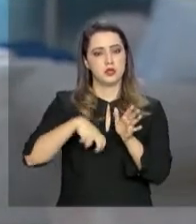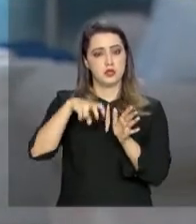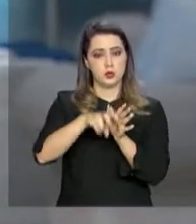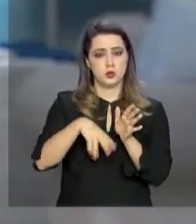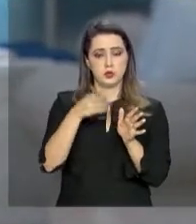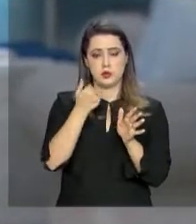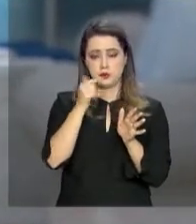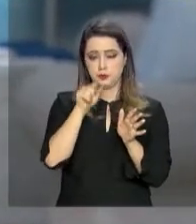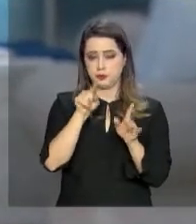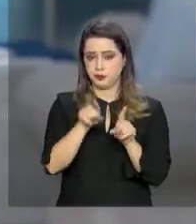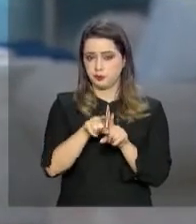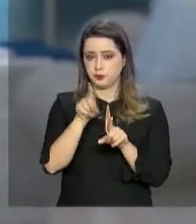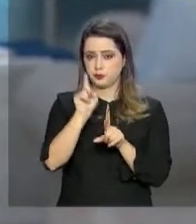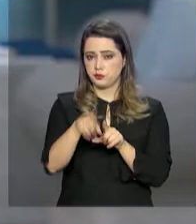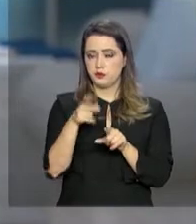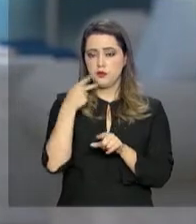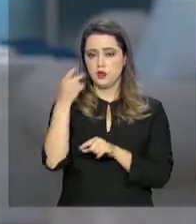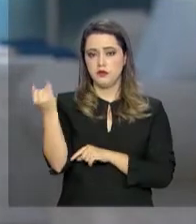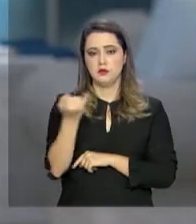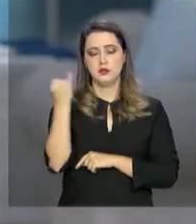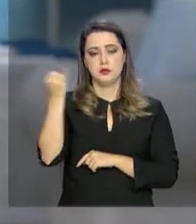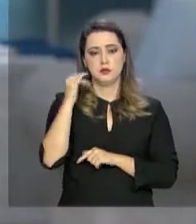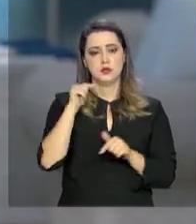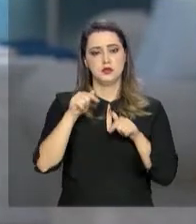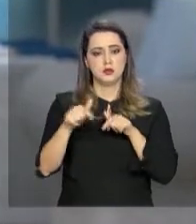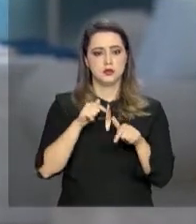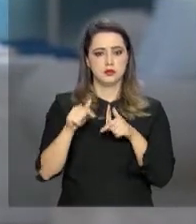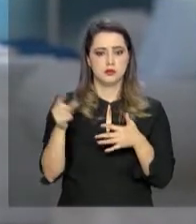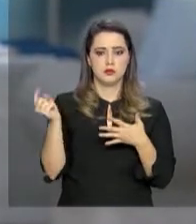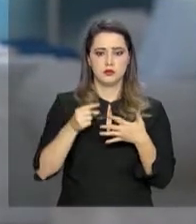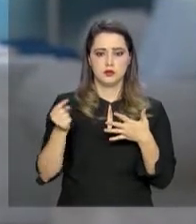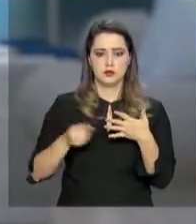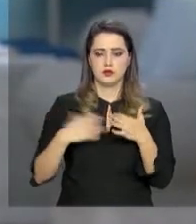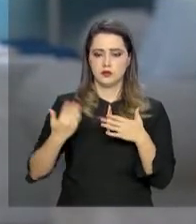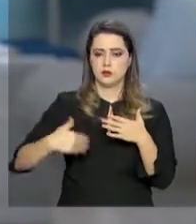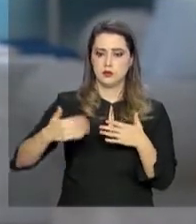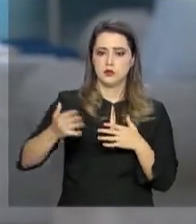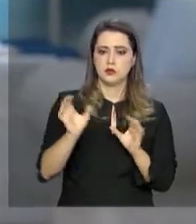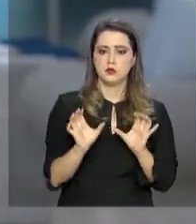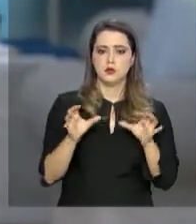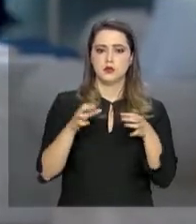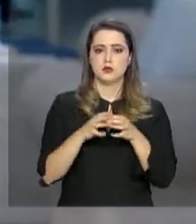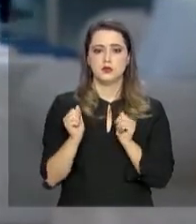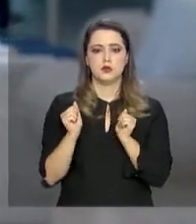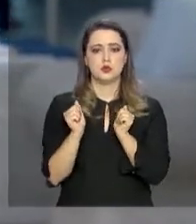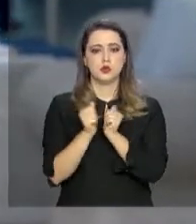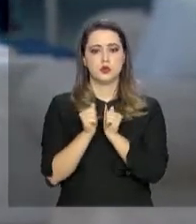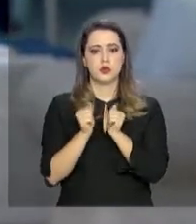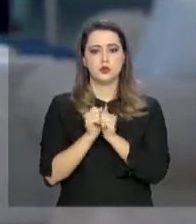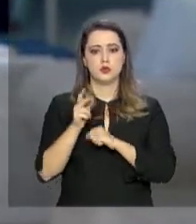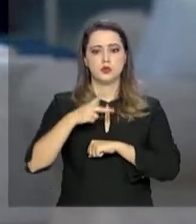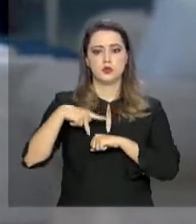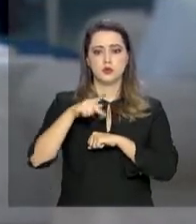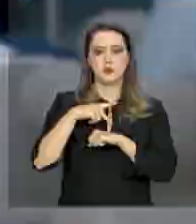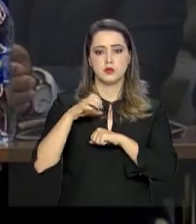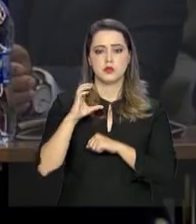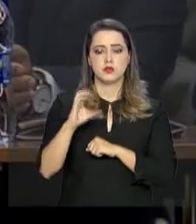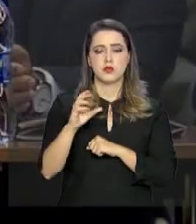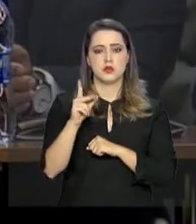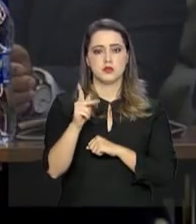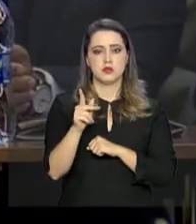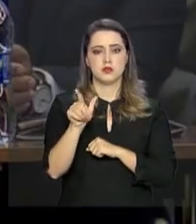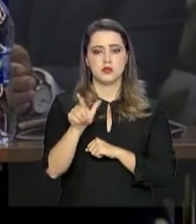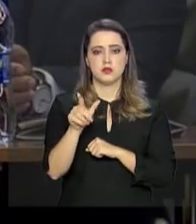o brasileiro José Graziano, destacou as ações que têm sido desenvolvidas pelo órgão junto aos países da CPLP.